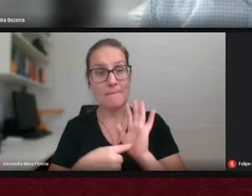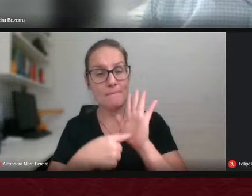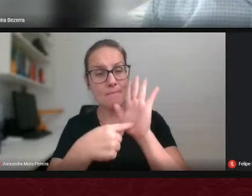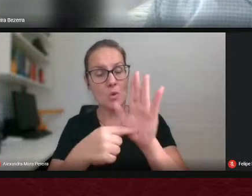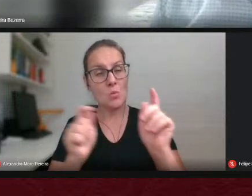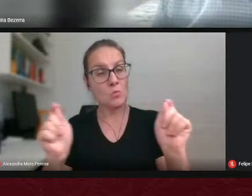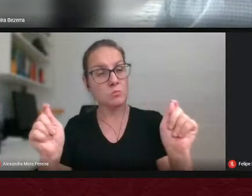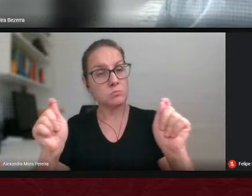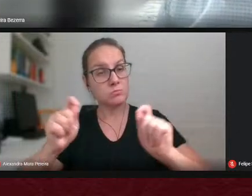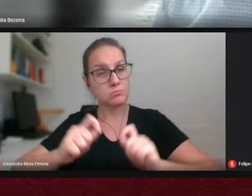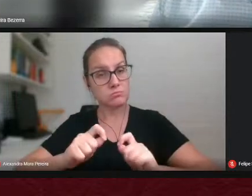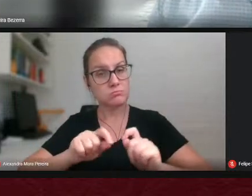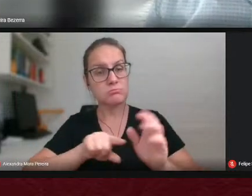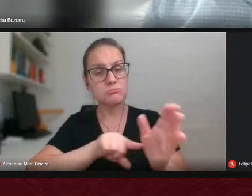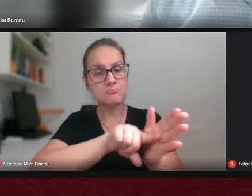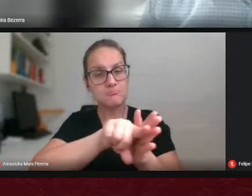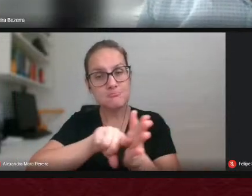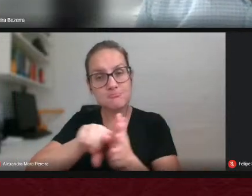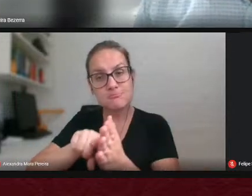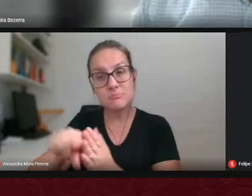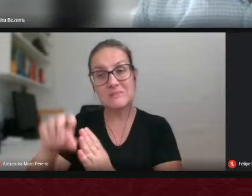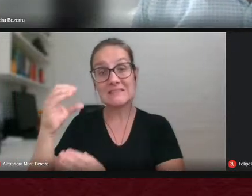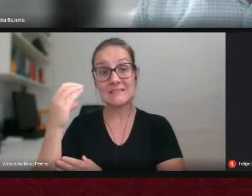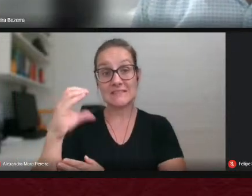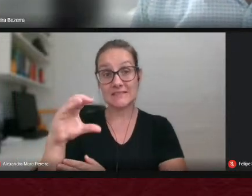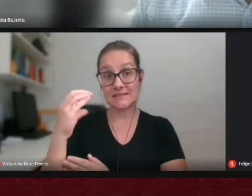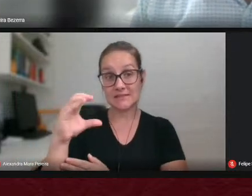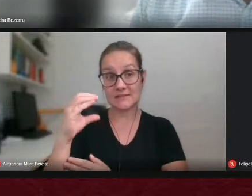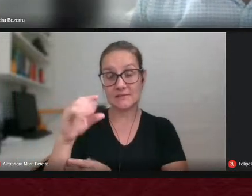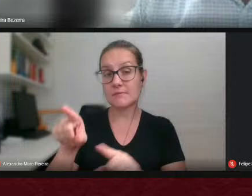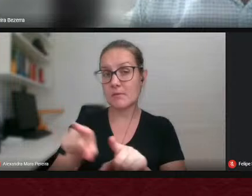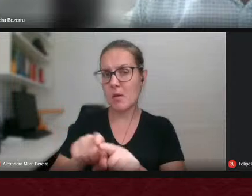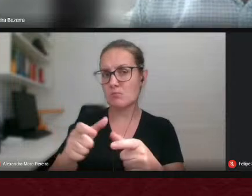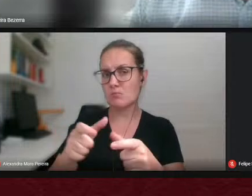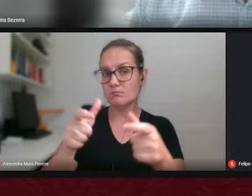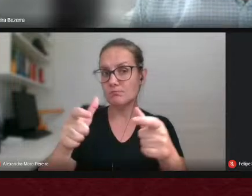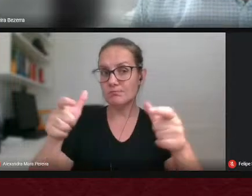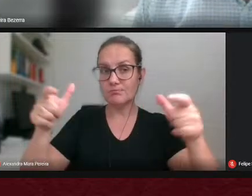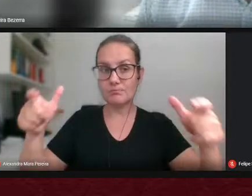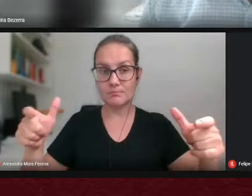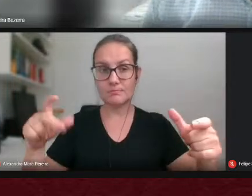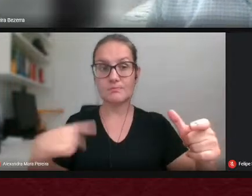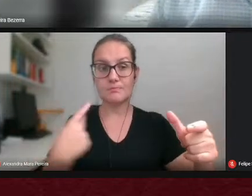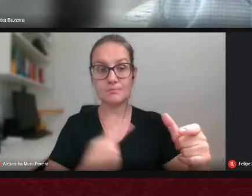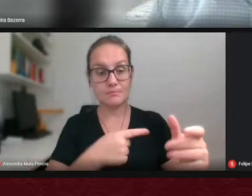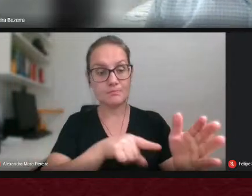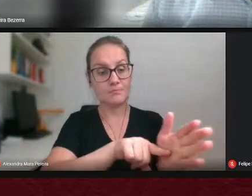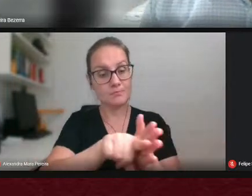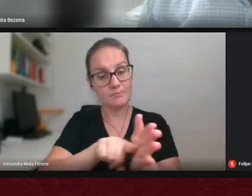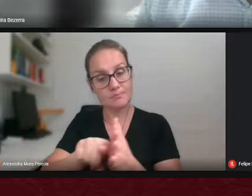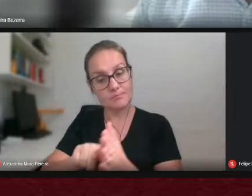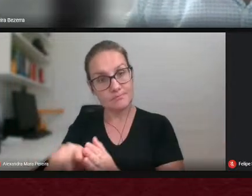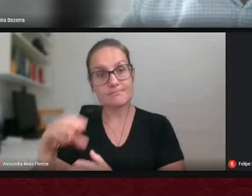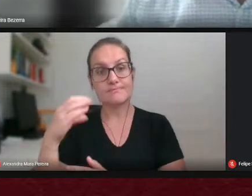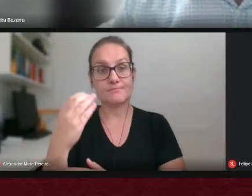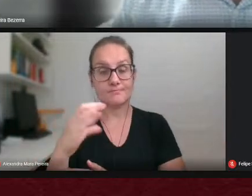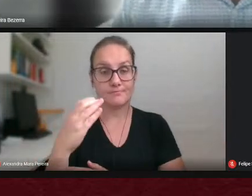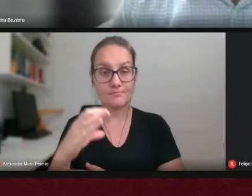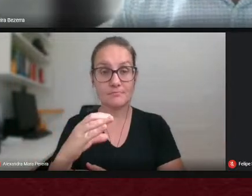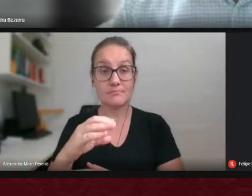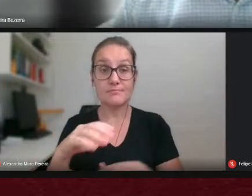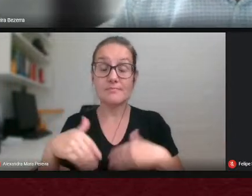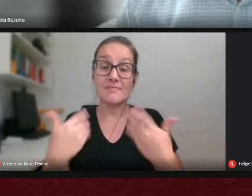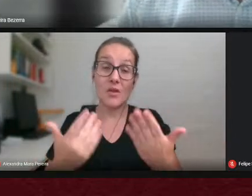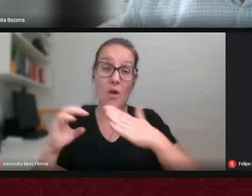potencial investigativo científico a amplitude das nossas investigações científicas e a editora da